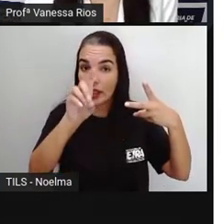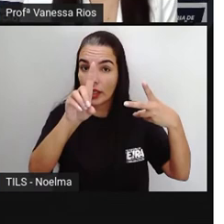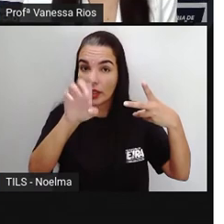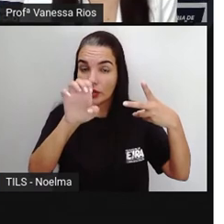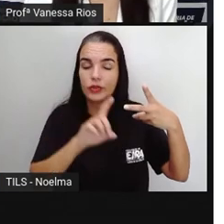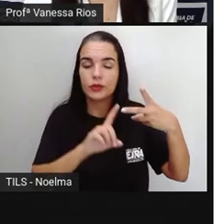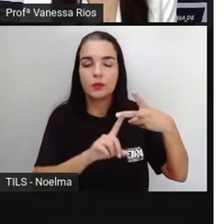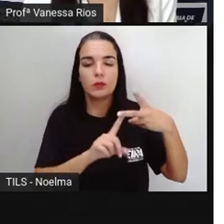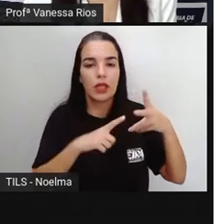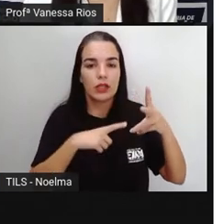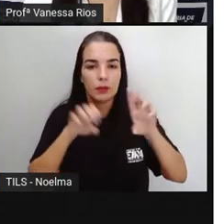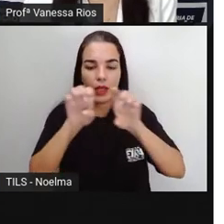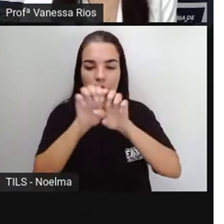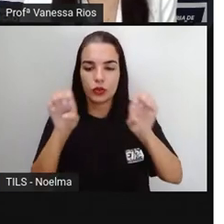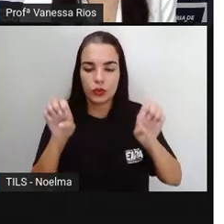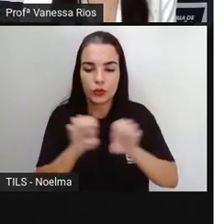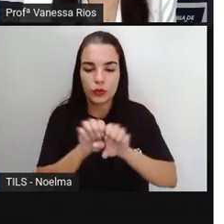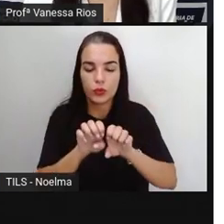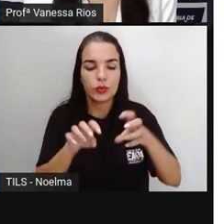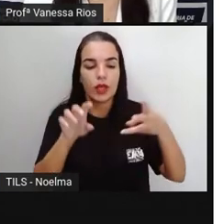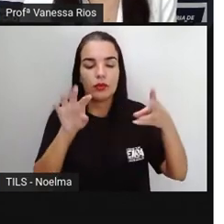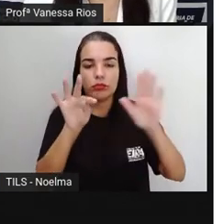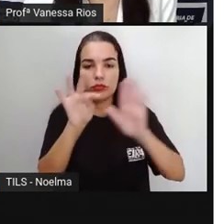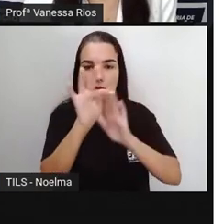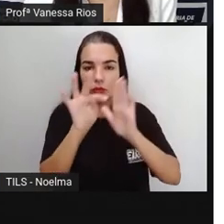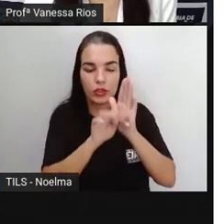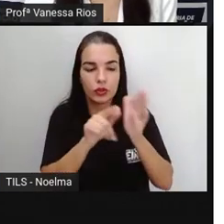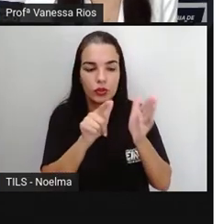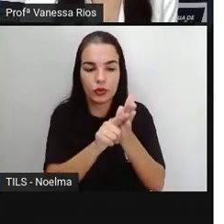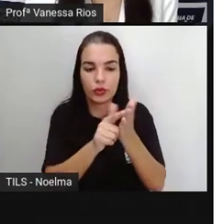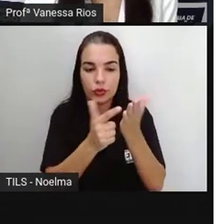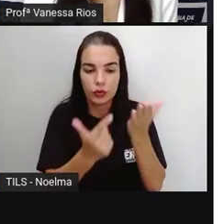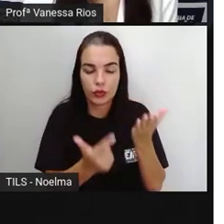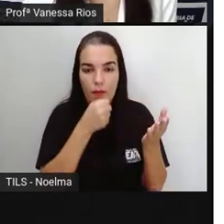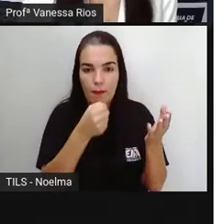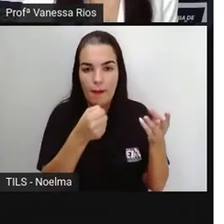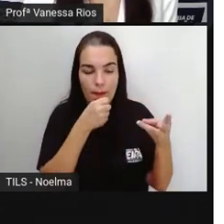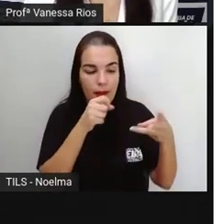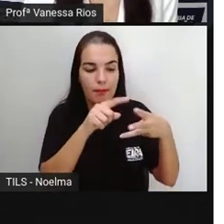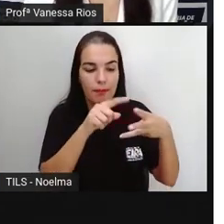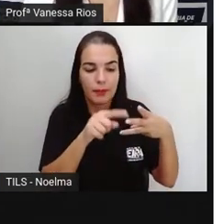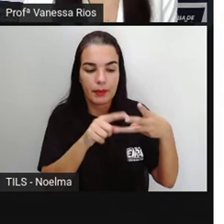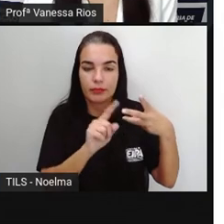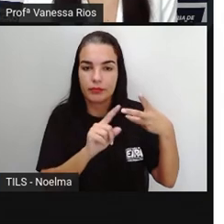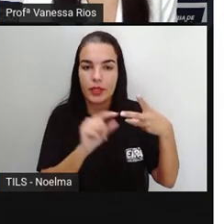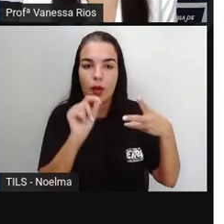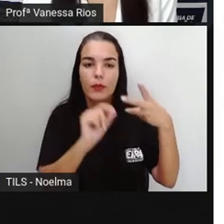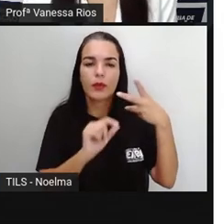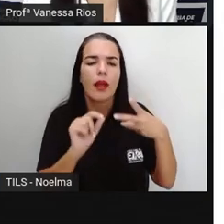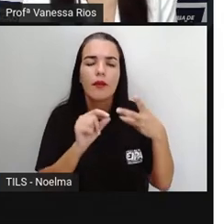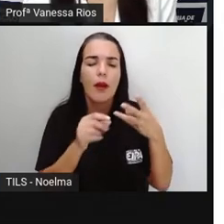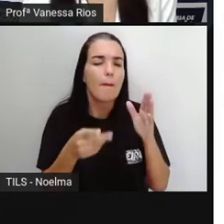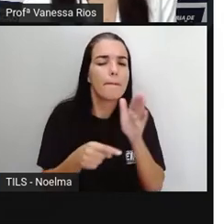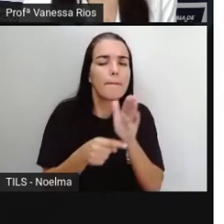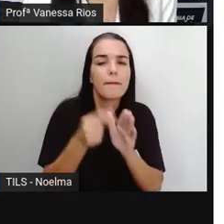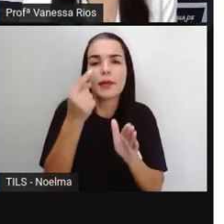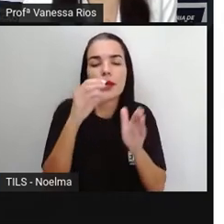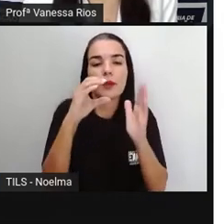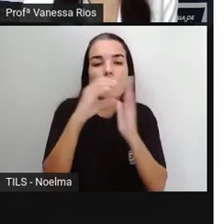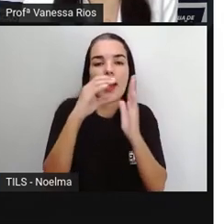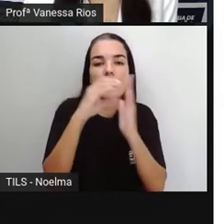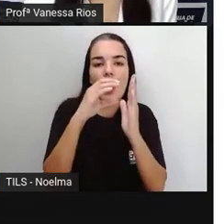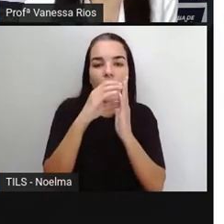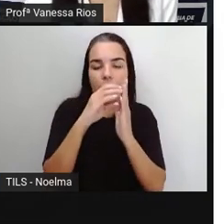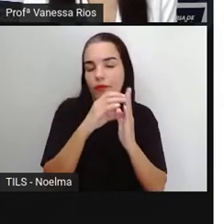das partes da estrutura, na verdade, do texto da reportagem, é o lead, que corresponde aí ao primeiro parágrafo